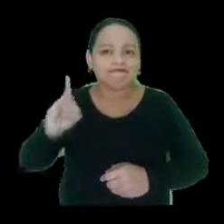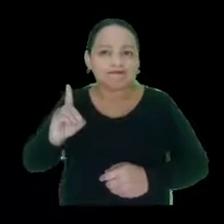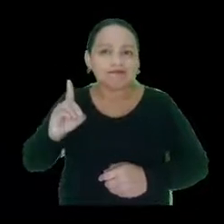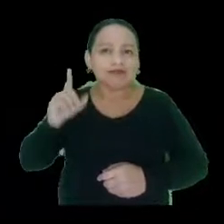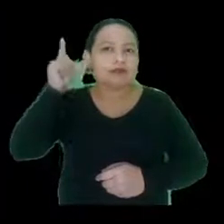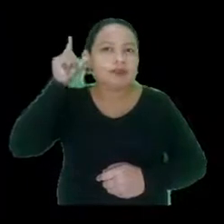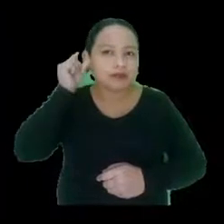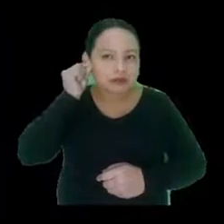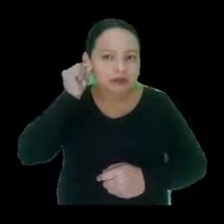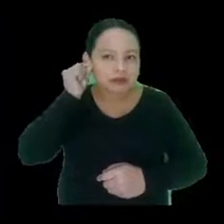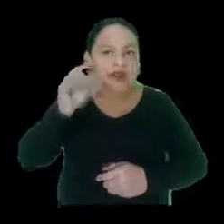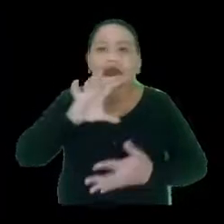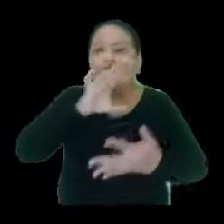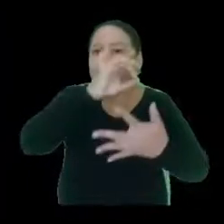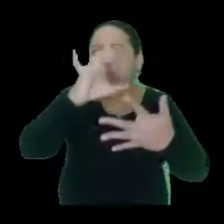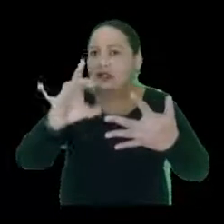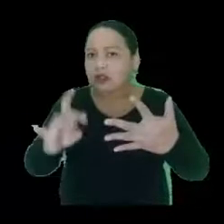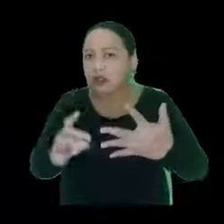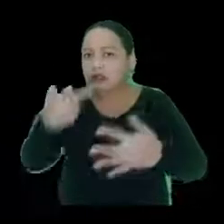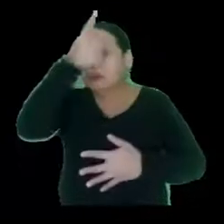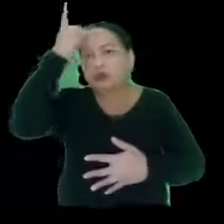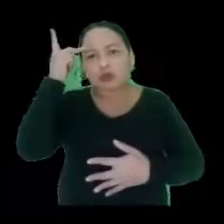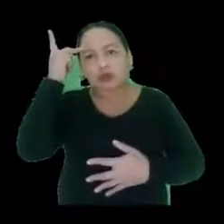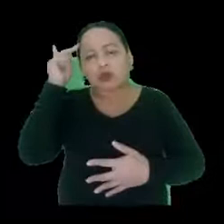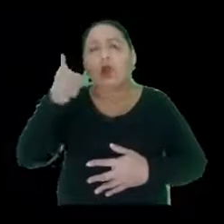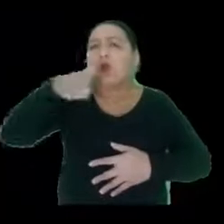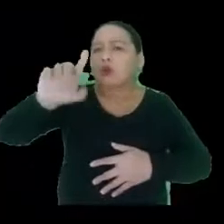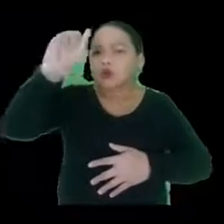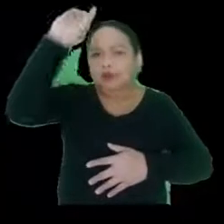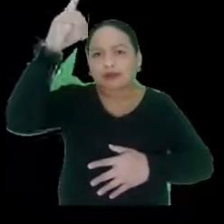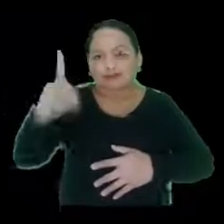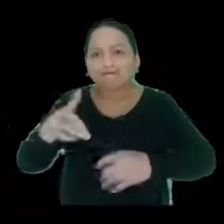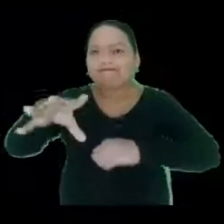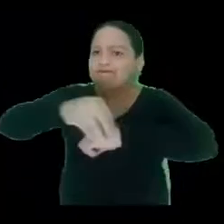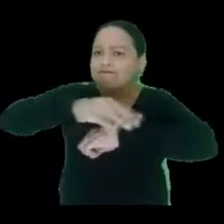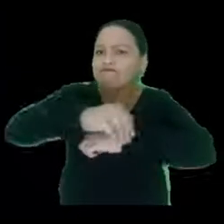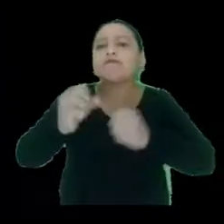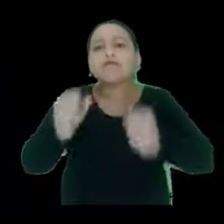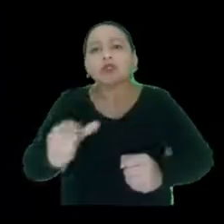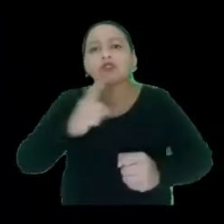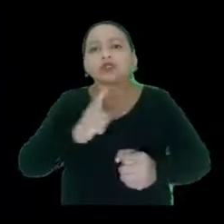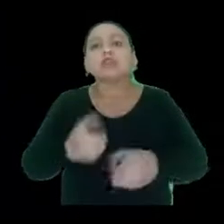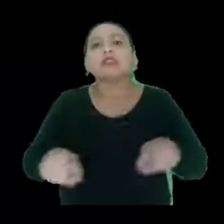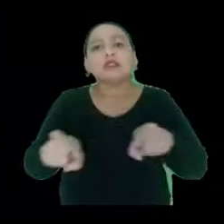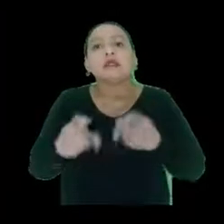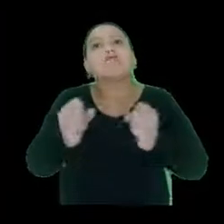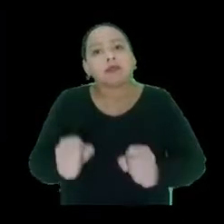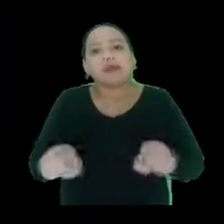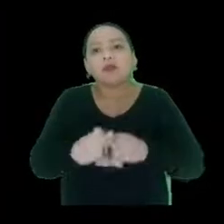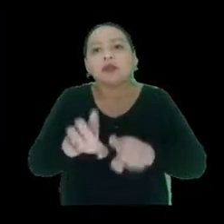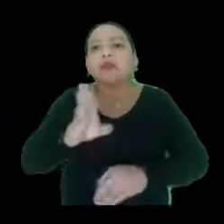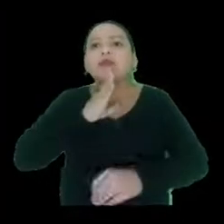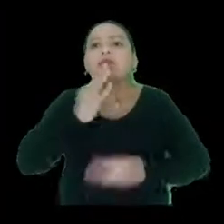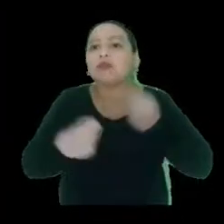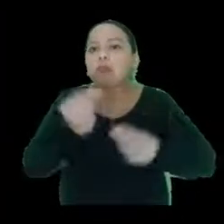tá? Em cada uma dessas classificações, a pessoa pode ou não ter outra deficiência associada e mesmo assim ser